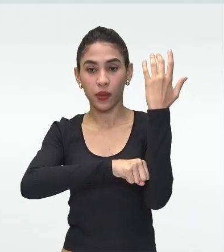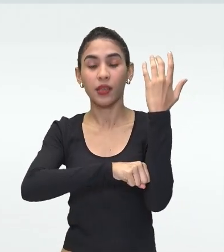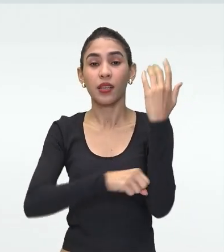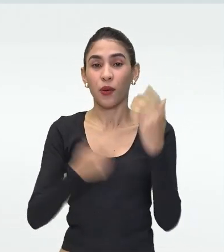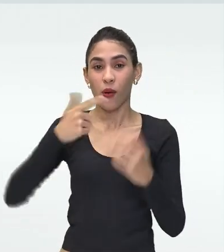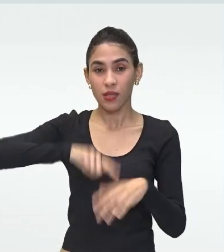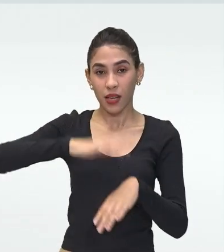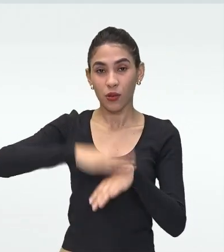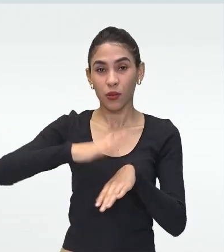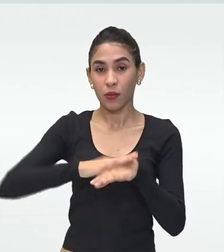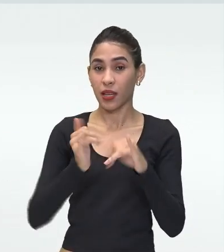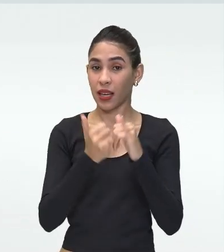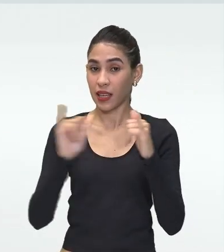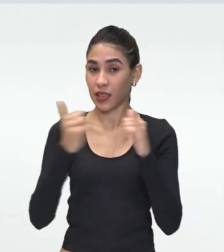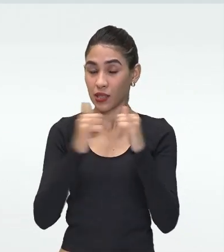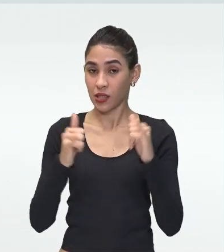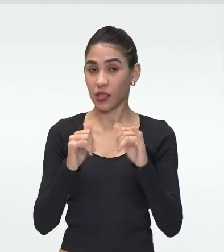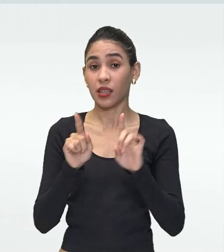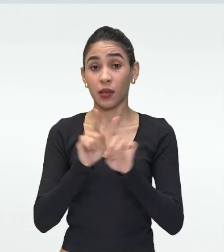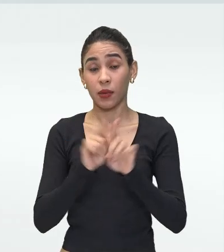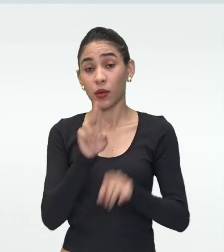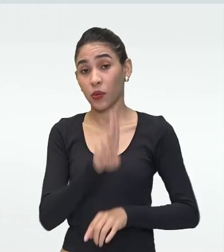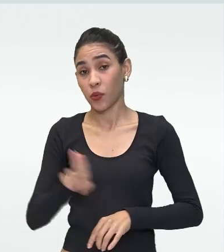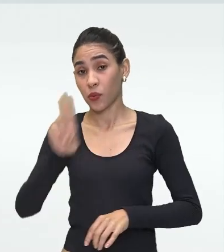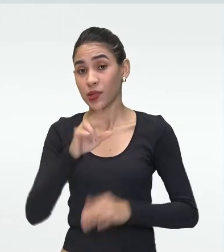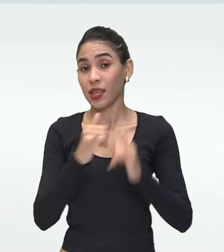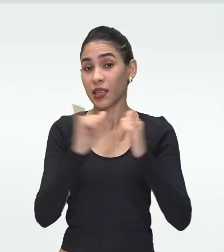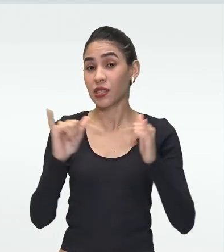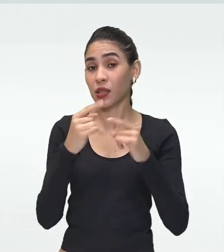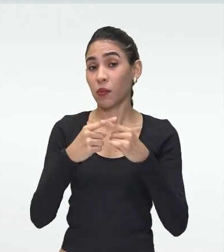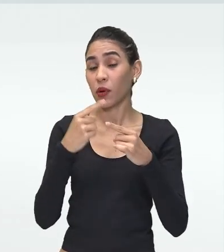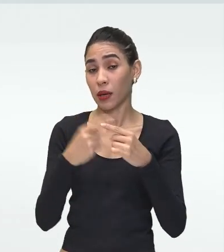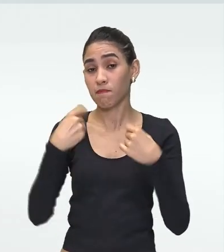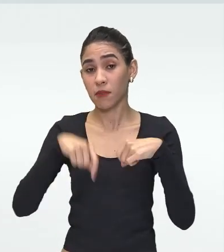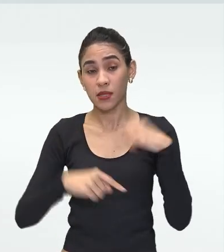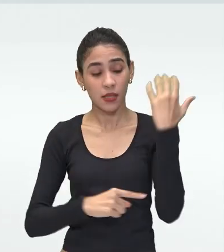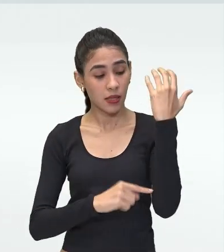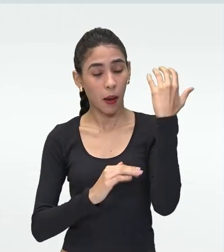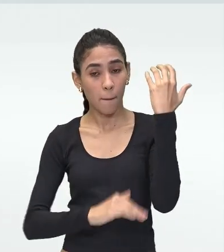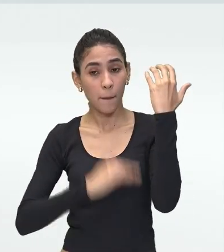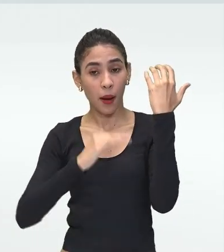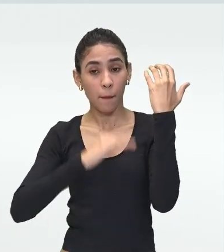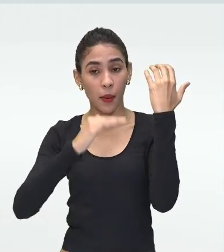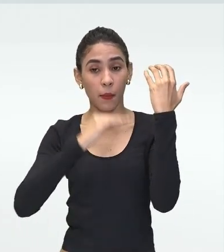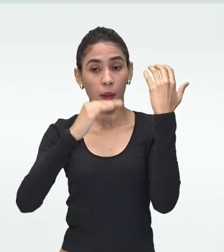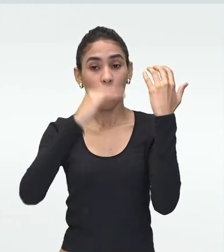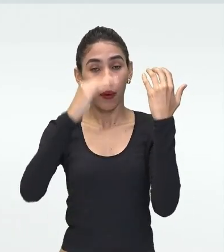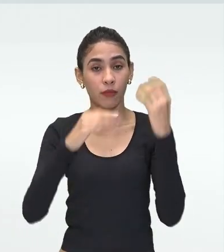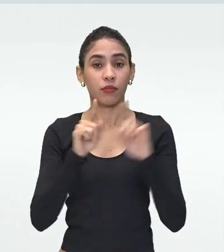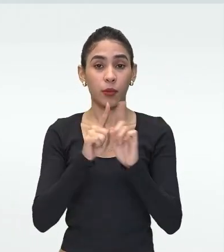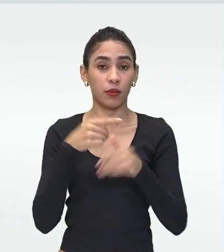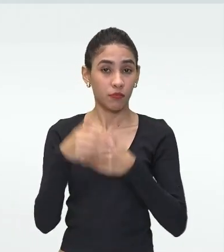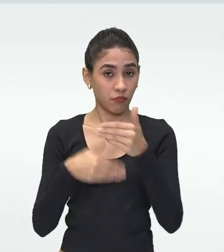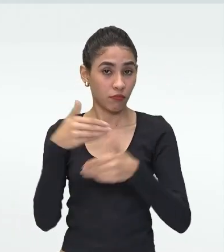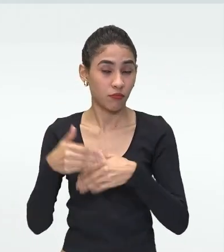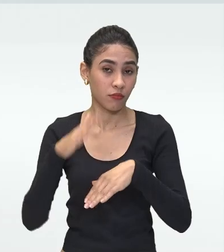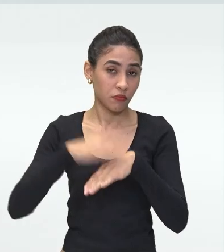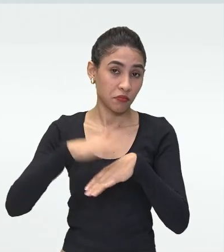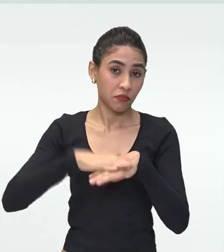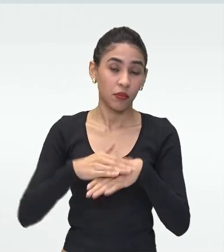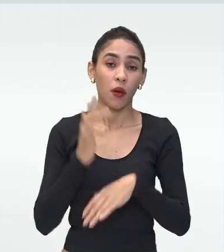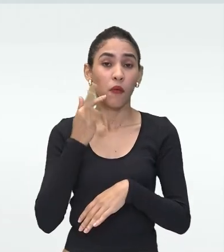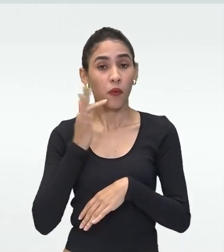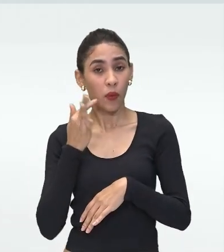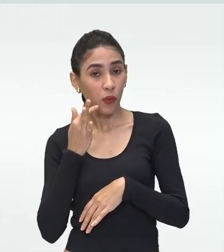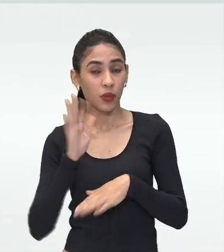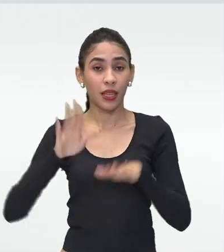utiliza uma parte Dessa energia Porque ela precisa crescer Ela vai crescer Vai se desenvolver Vai produzir os seus frutos